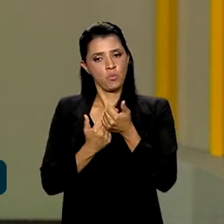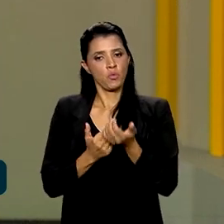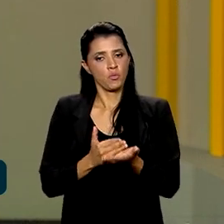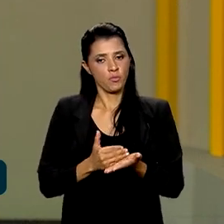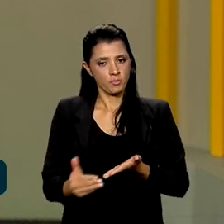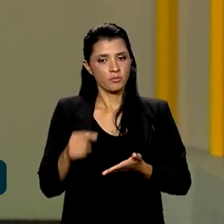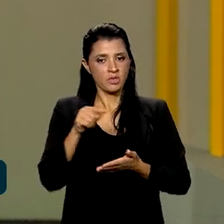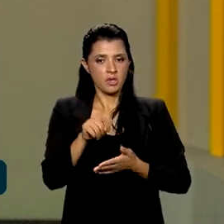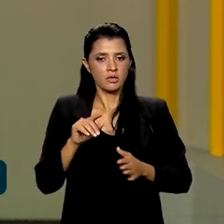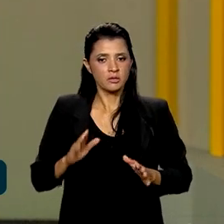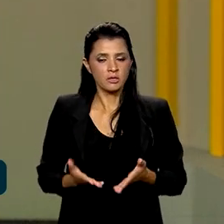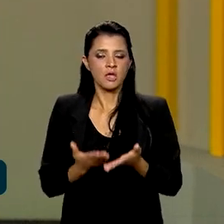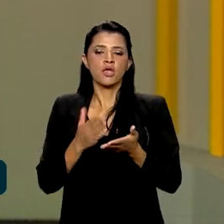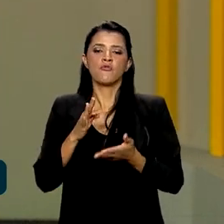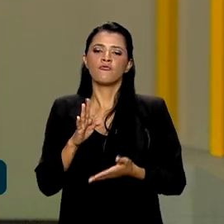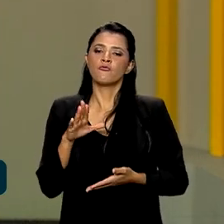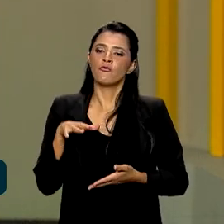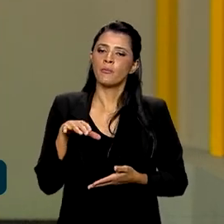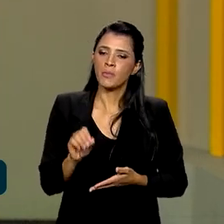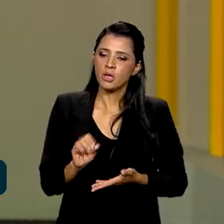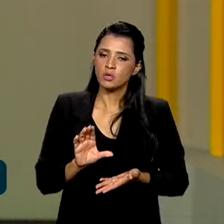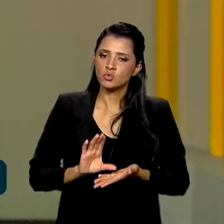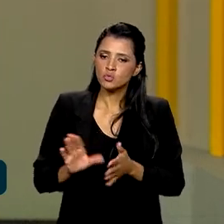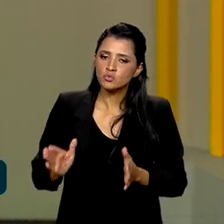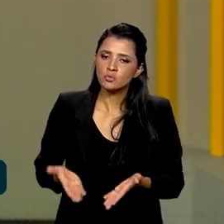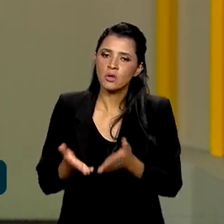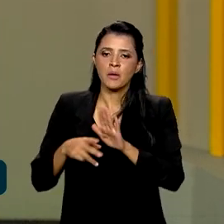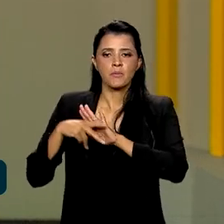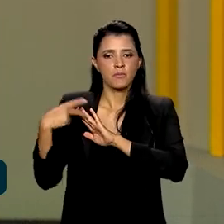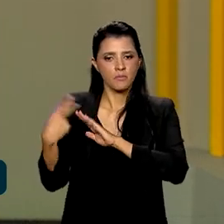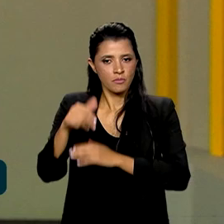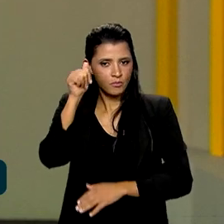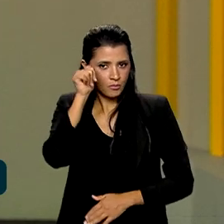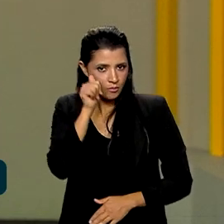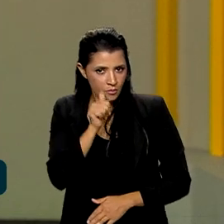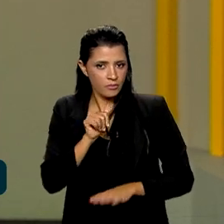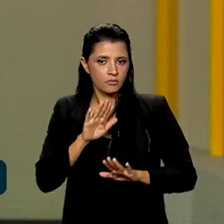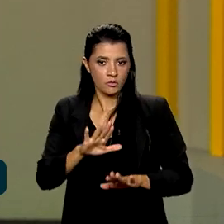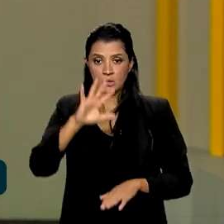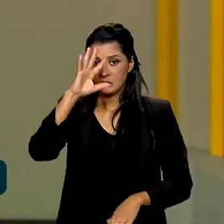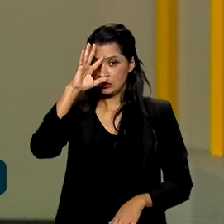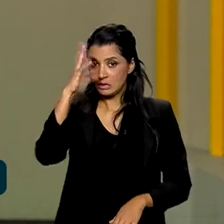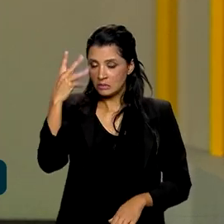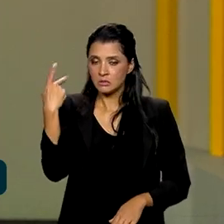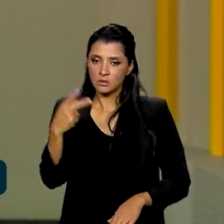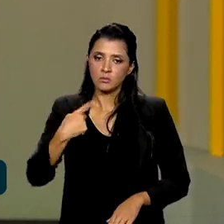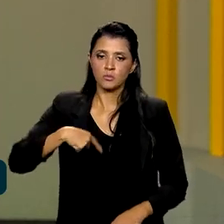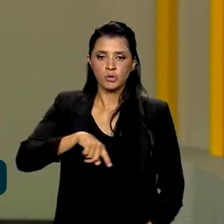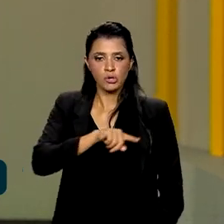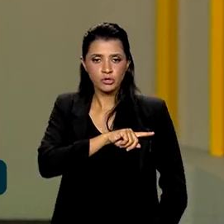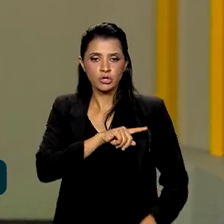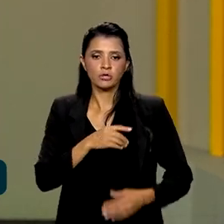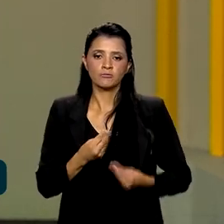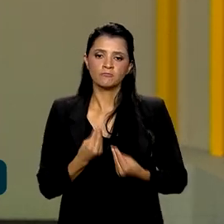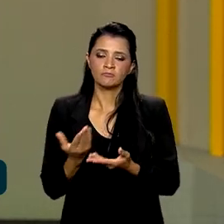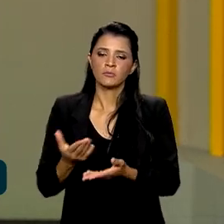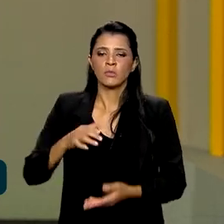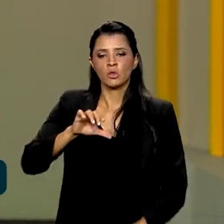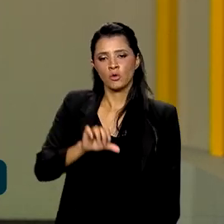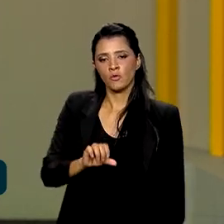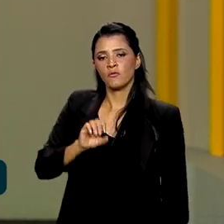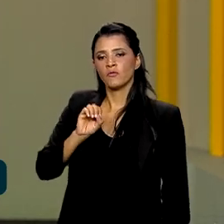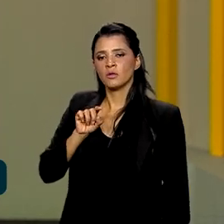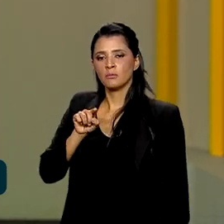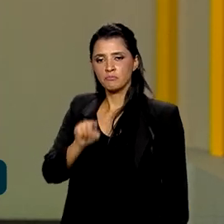E esse fomento para a produção, ele vai ser destinado justamente para as mulheres. Então, essa foi uma decisão e com isso a gente dá um aporte de cerca de 90